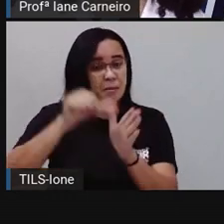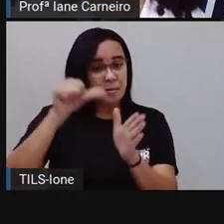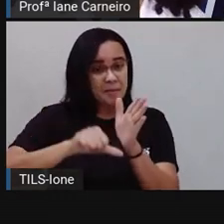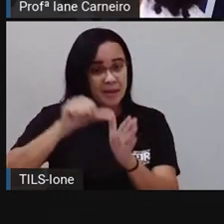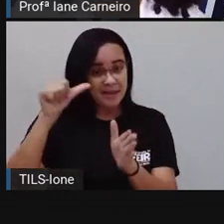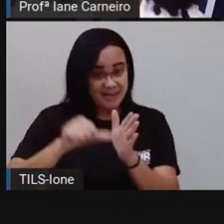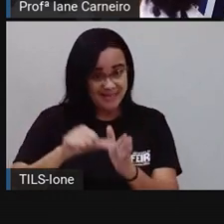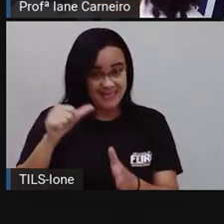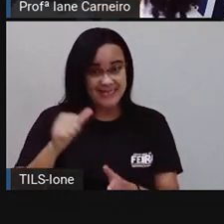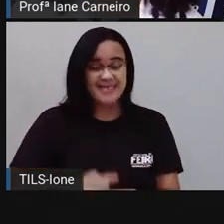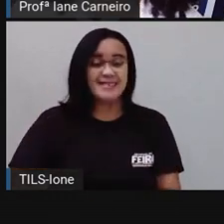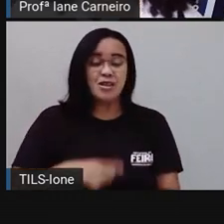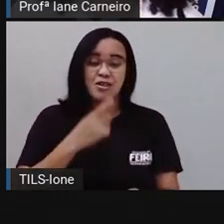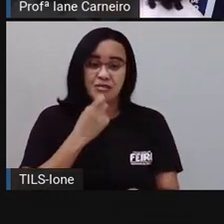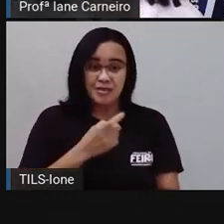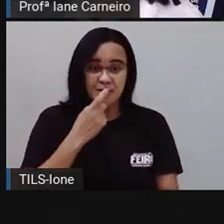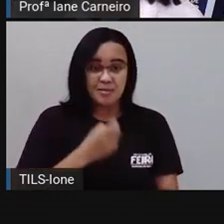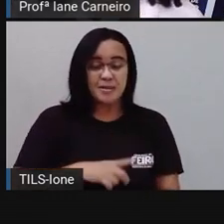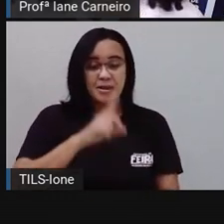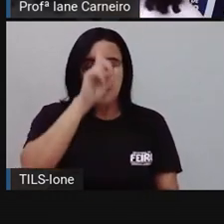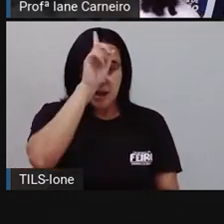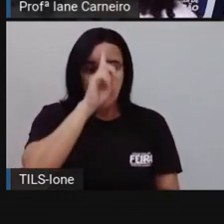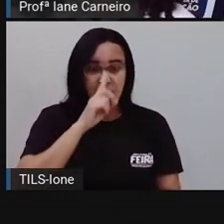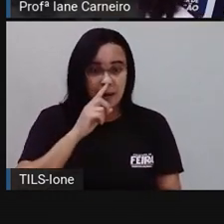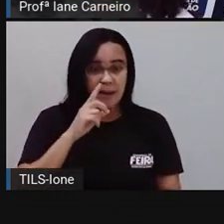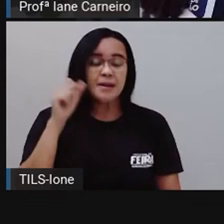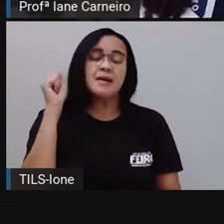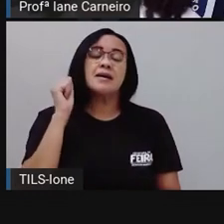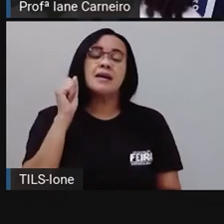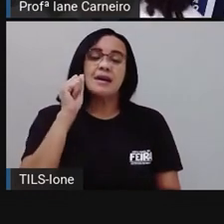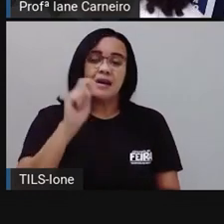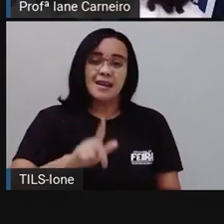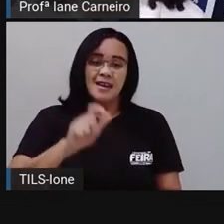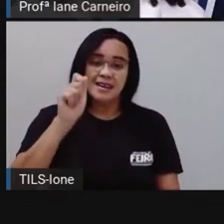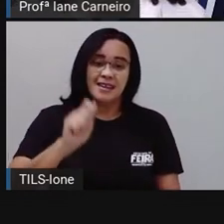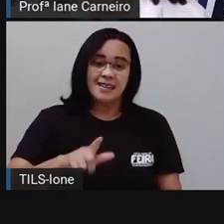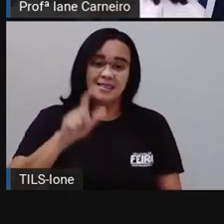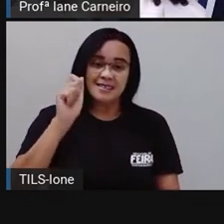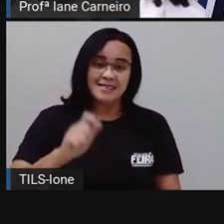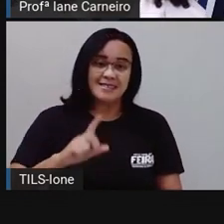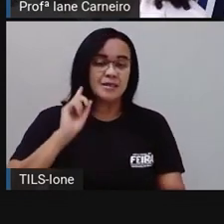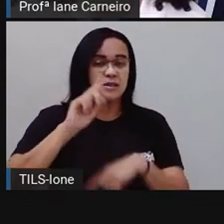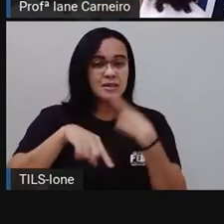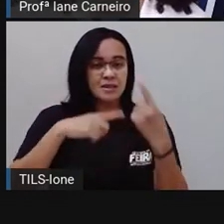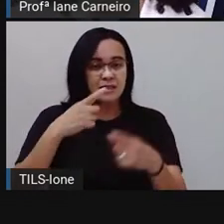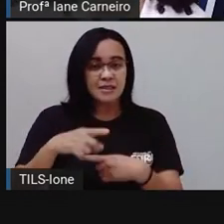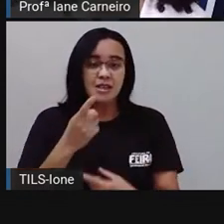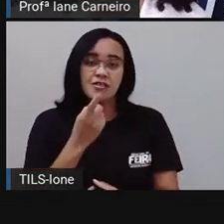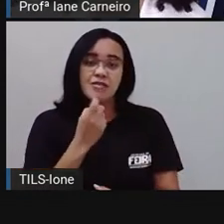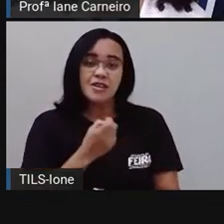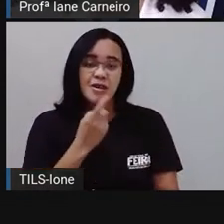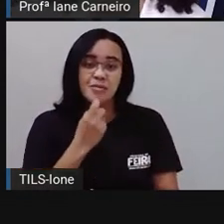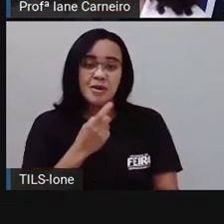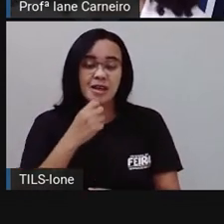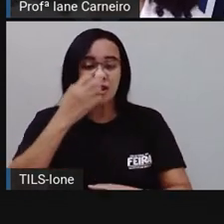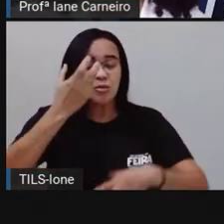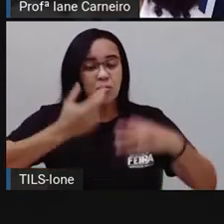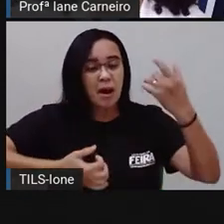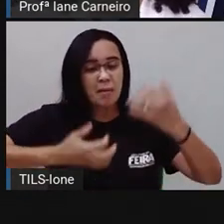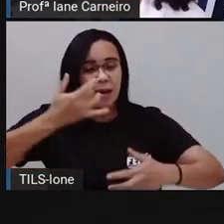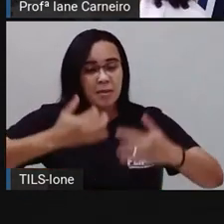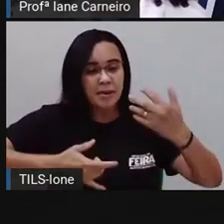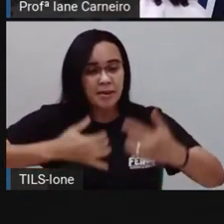vermelho, amarelo e azul, certo? São as três primárias. Depois, ó, ele vem explicando, falando sobre o